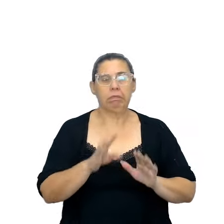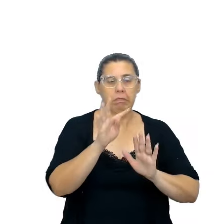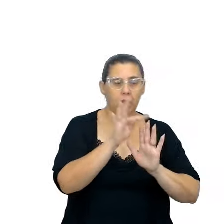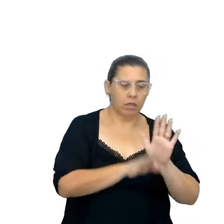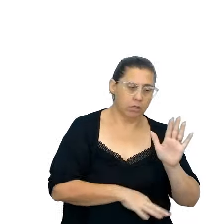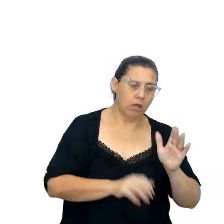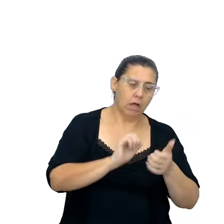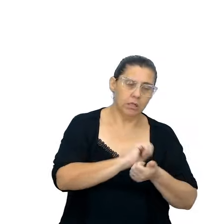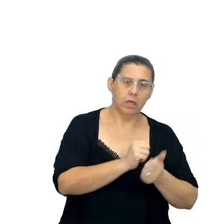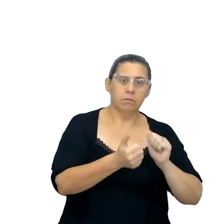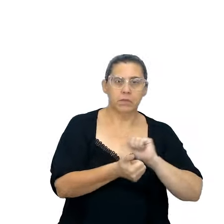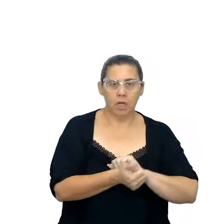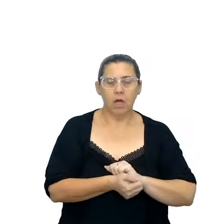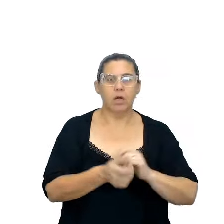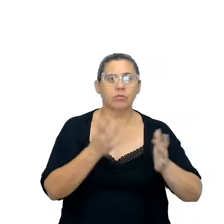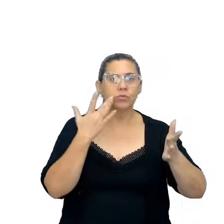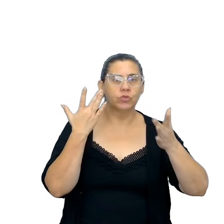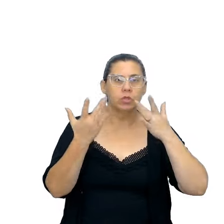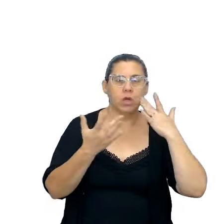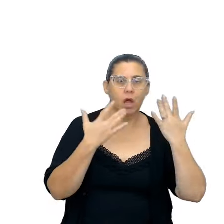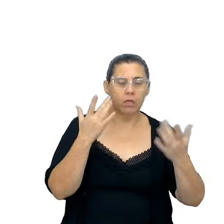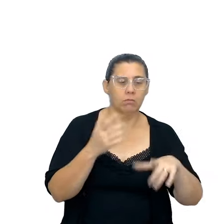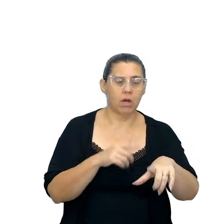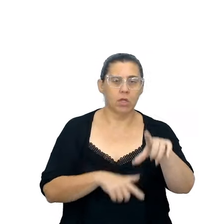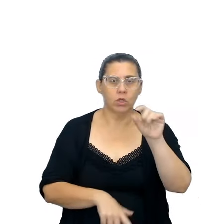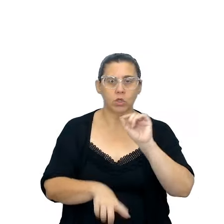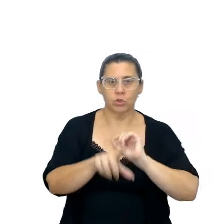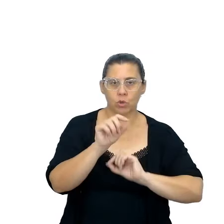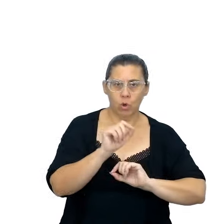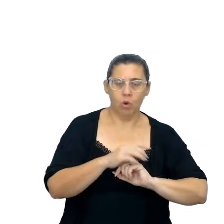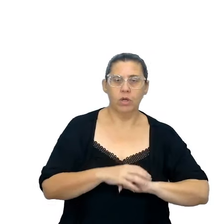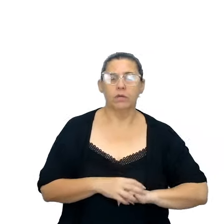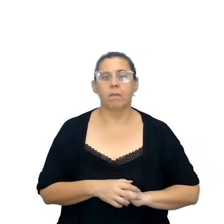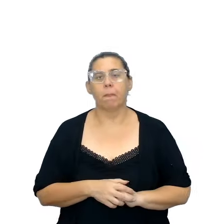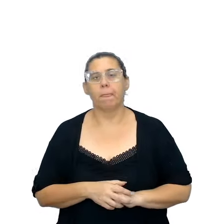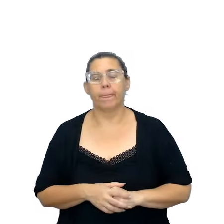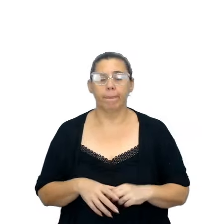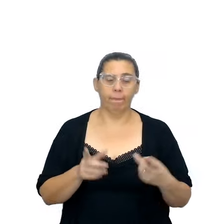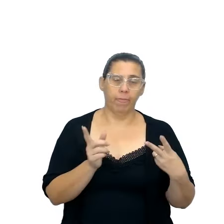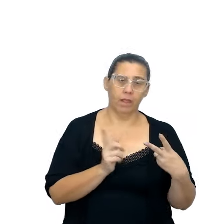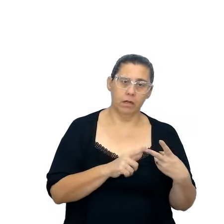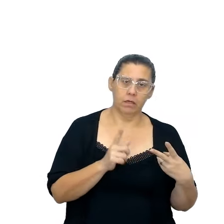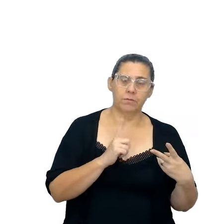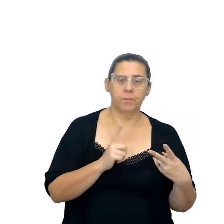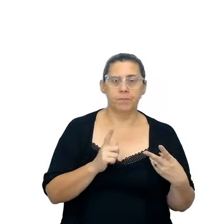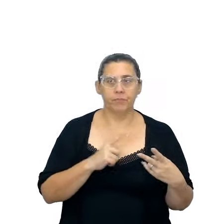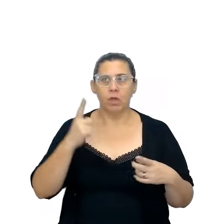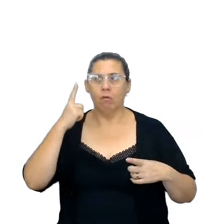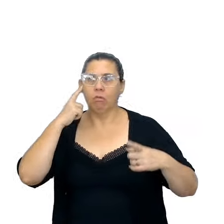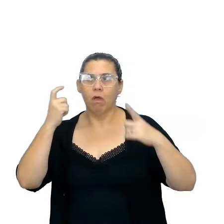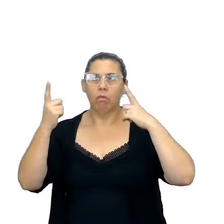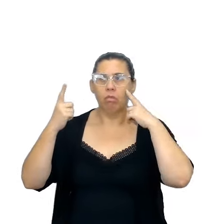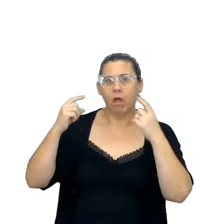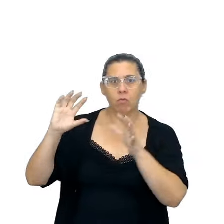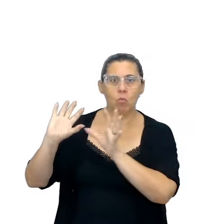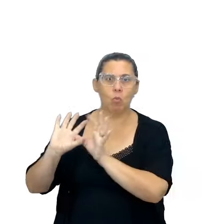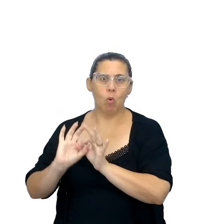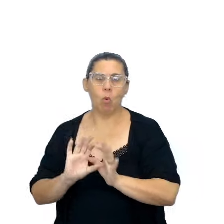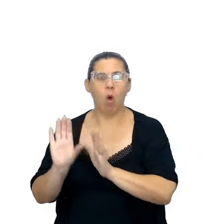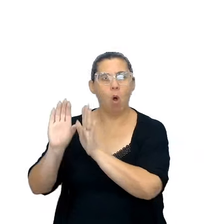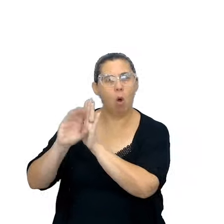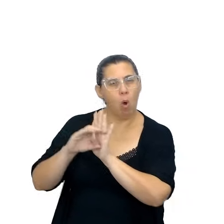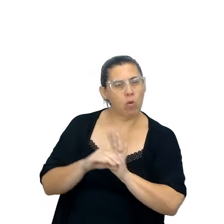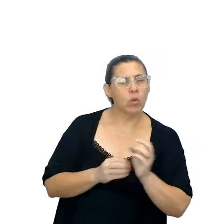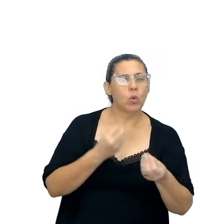uma peça teatral a partir dessa seleção de uma obra literária, depois haverá essa ideia dos conceitos sobre que é